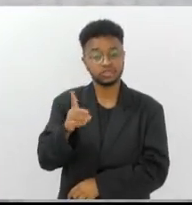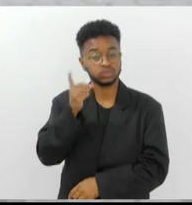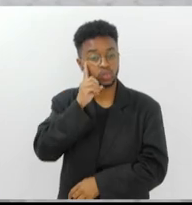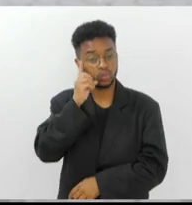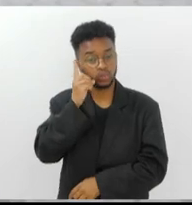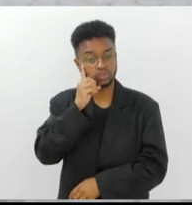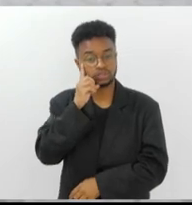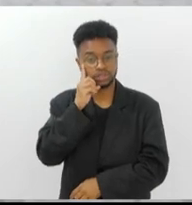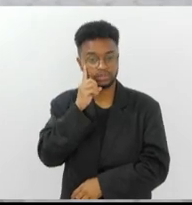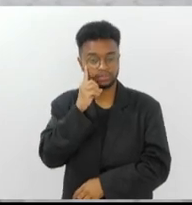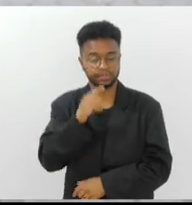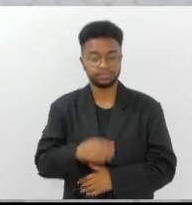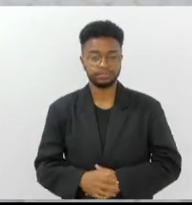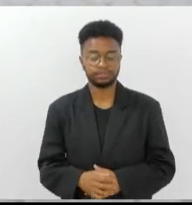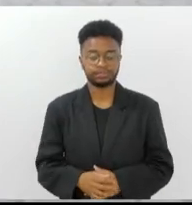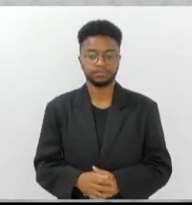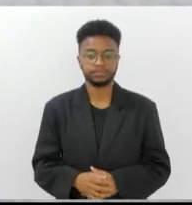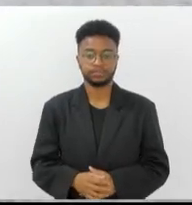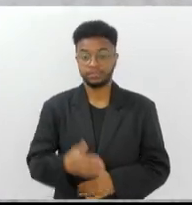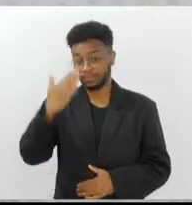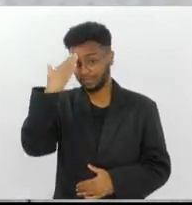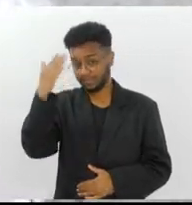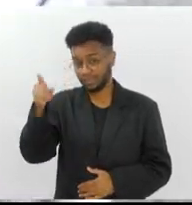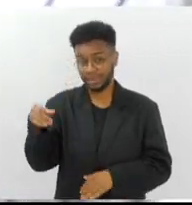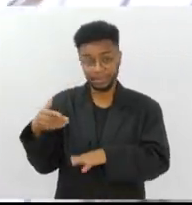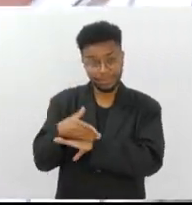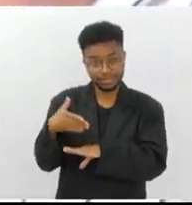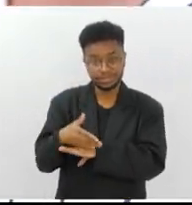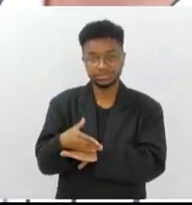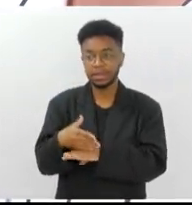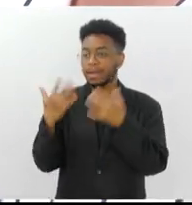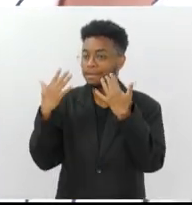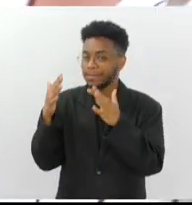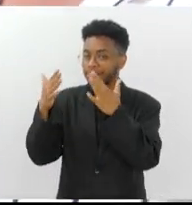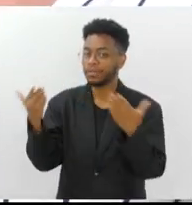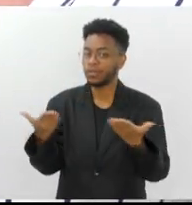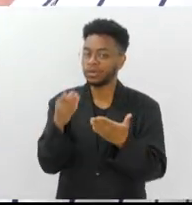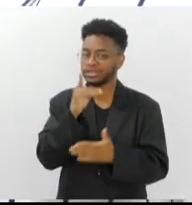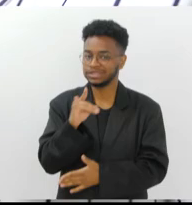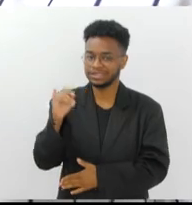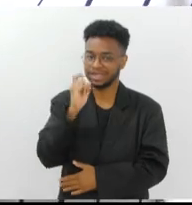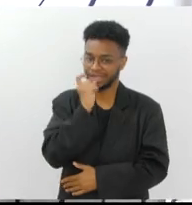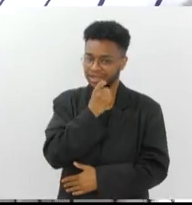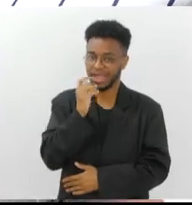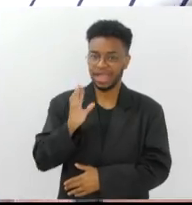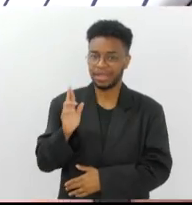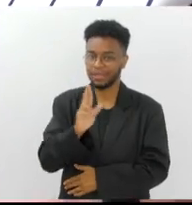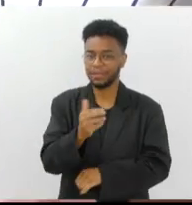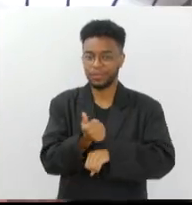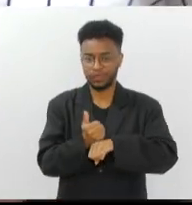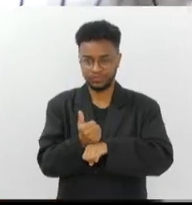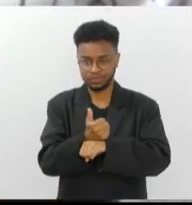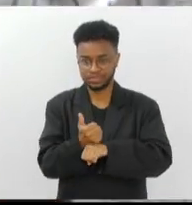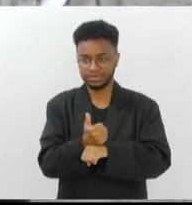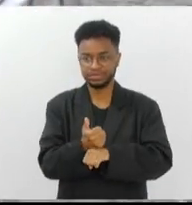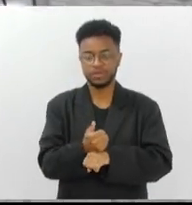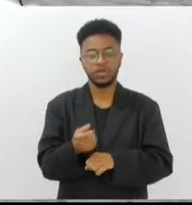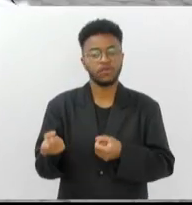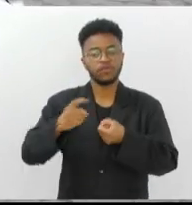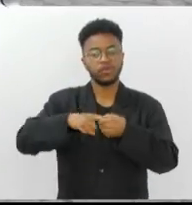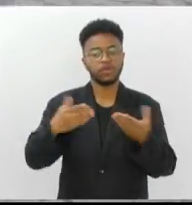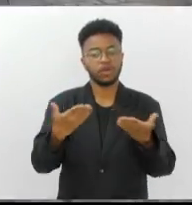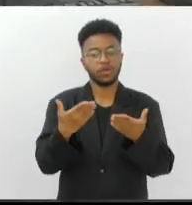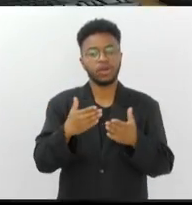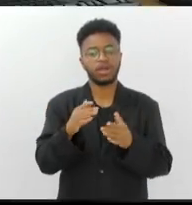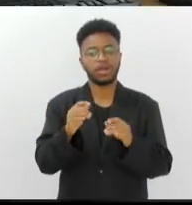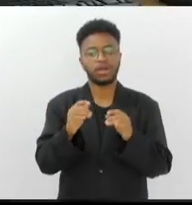dia, no mínimo. Obrigado pela sua participação, Camila. Parabéns pelo dia de hoje, representando todos esses profissionais. Flávia, volto com você no